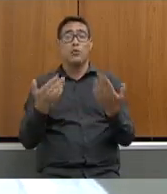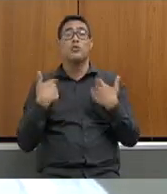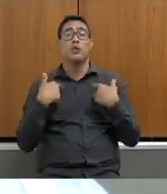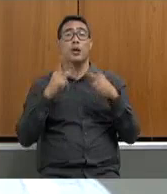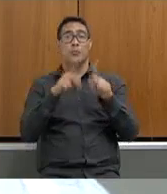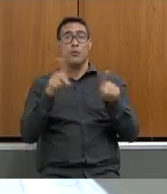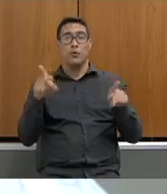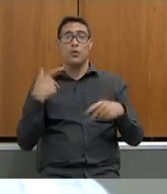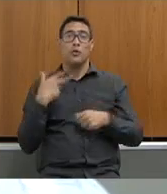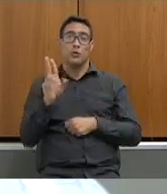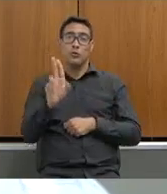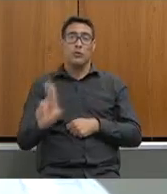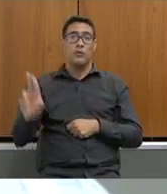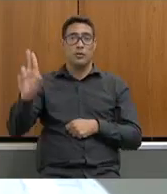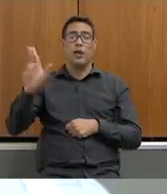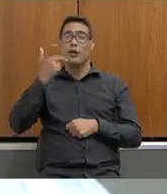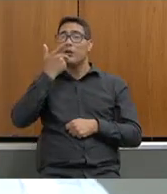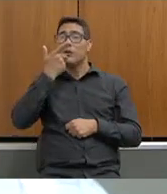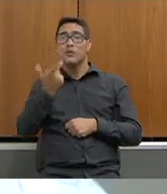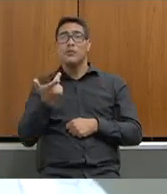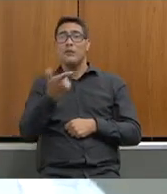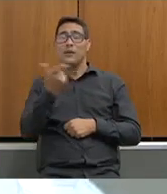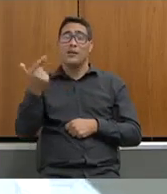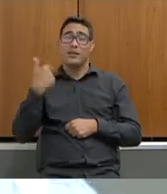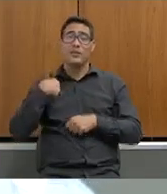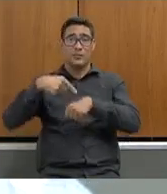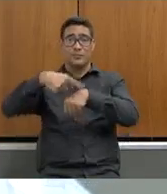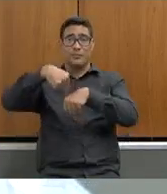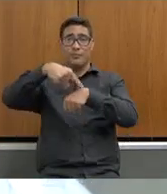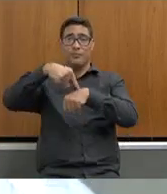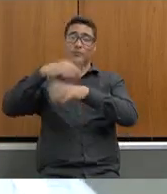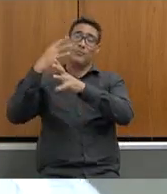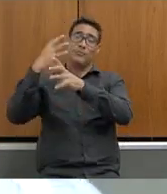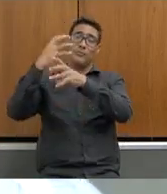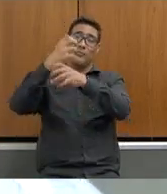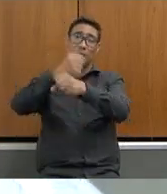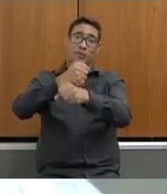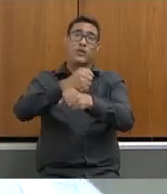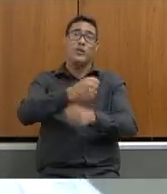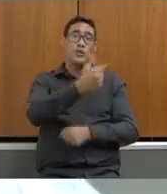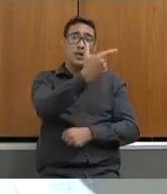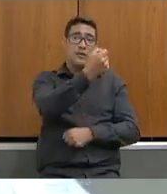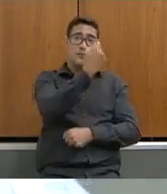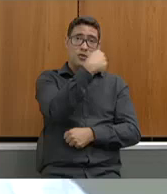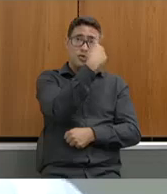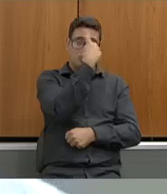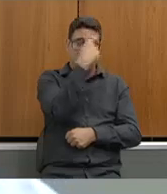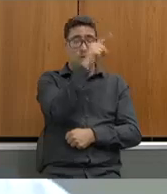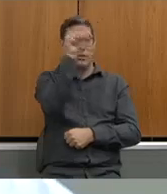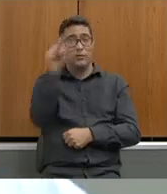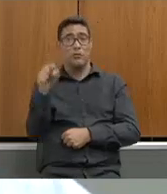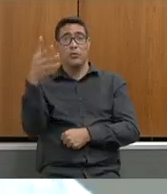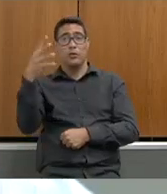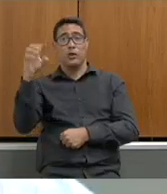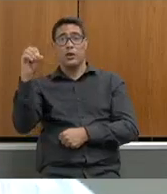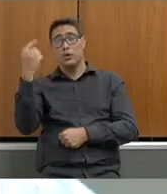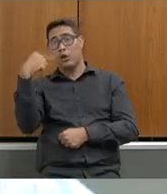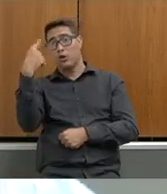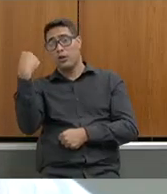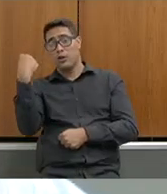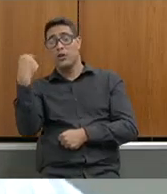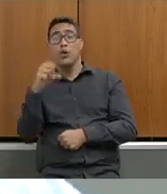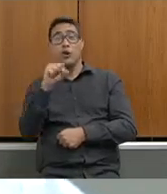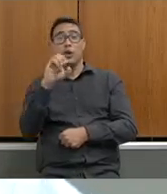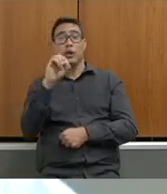universidades demandando ampliação da carga horária de 20 para 40 horas semanais cerca de 80